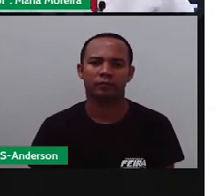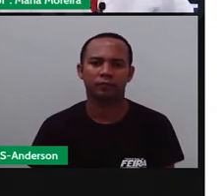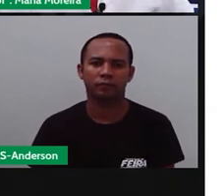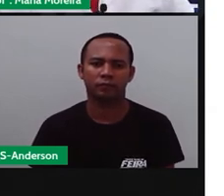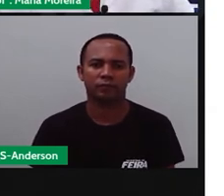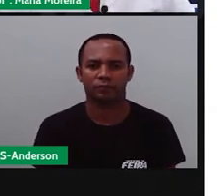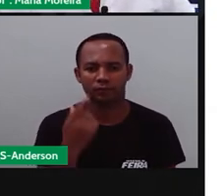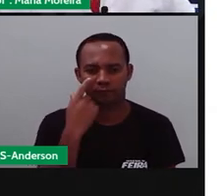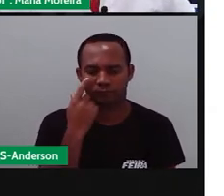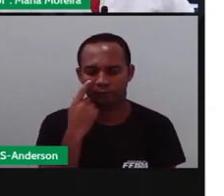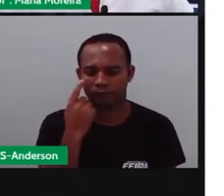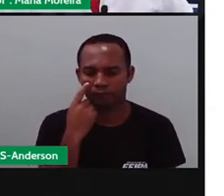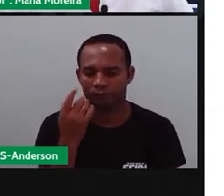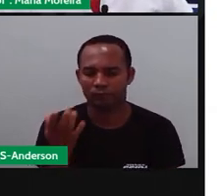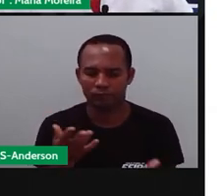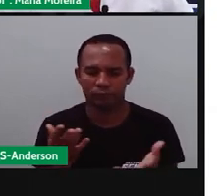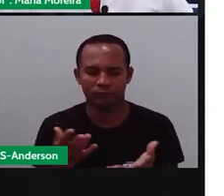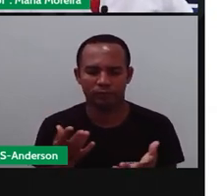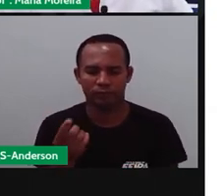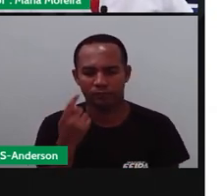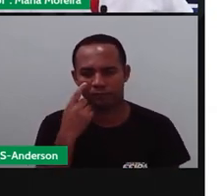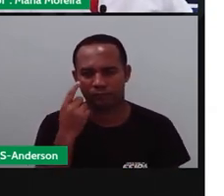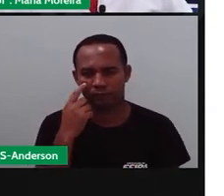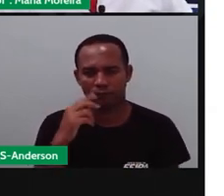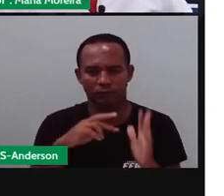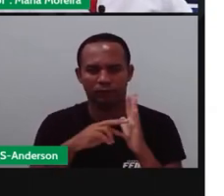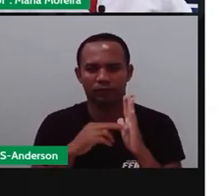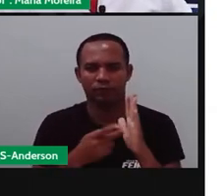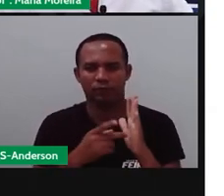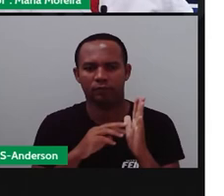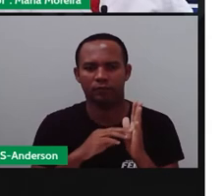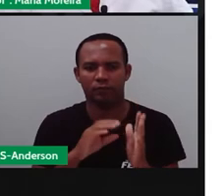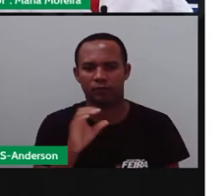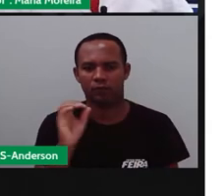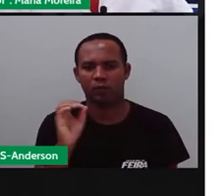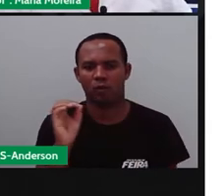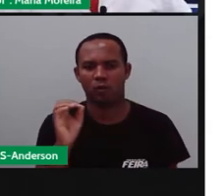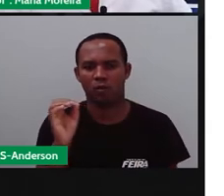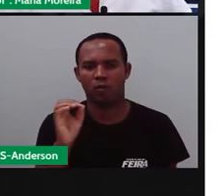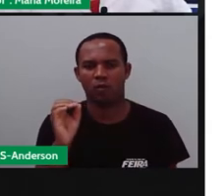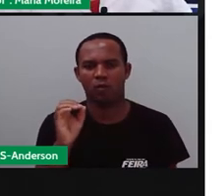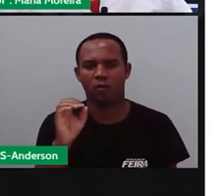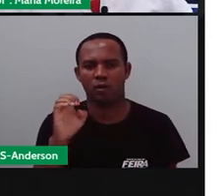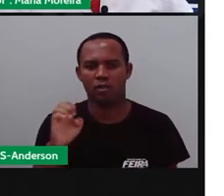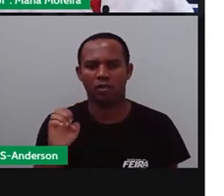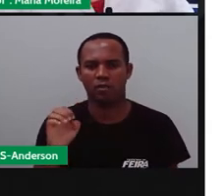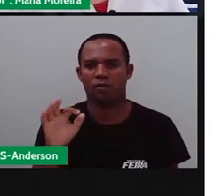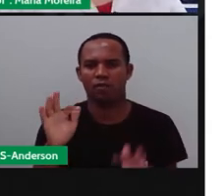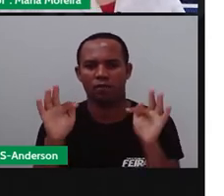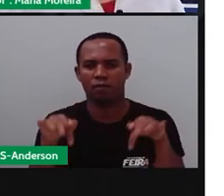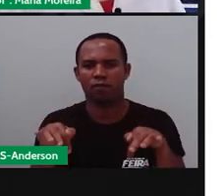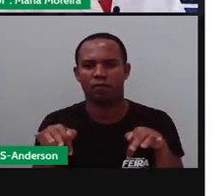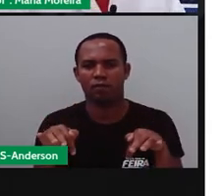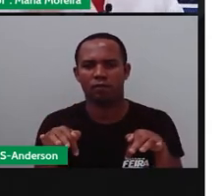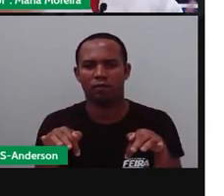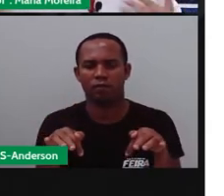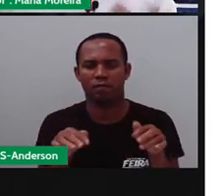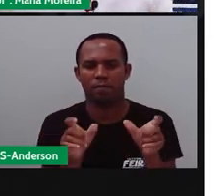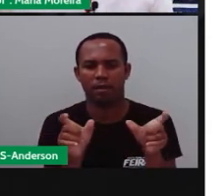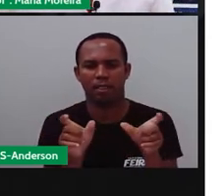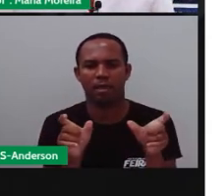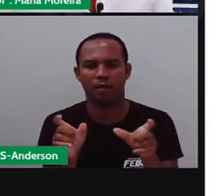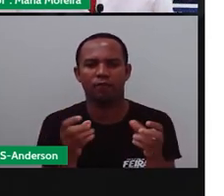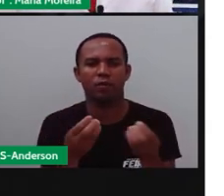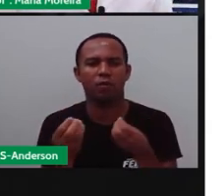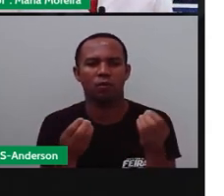Bom, agora a gente vai ver o seguinte, né, as letras O e E em final de palavra. Por que a Pró falou sobre